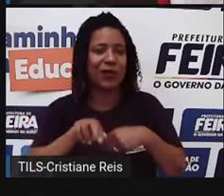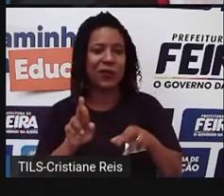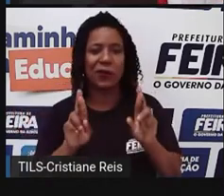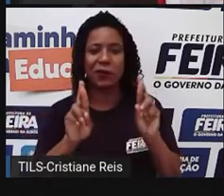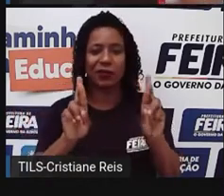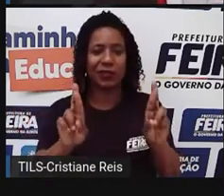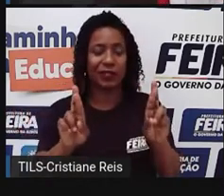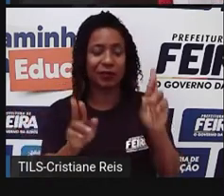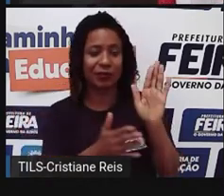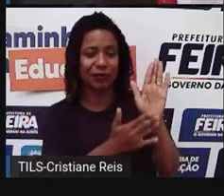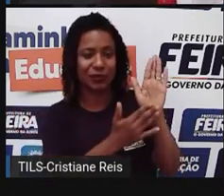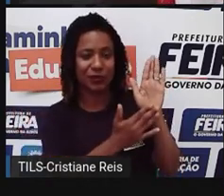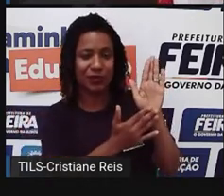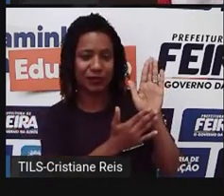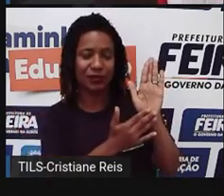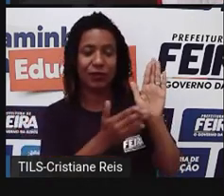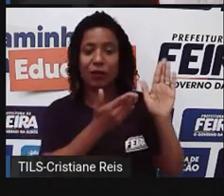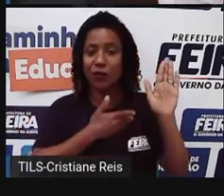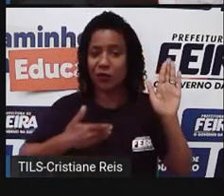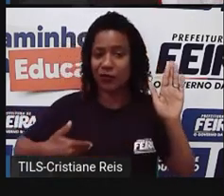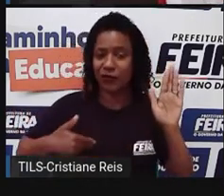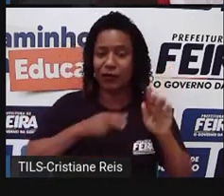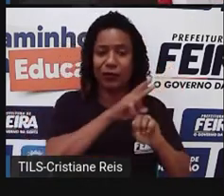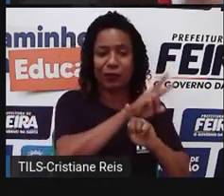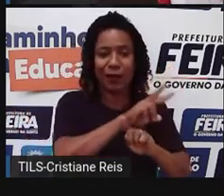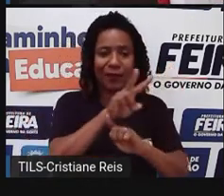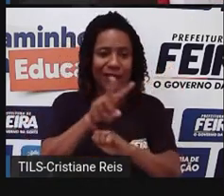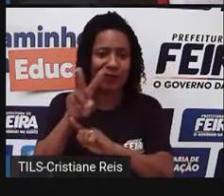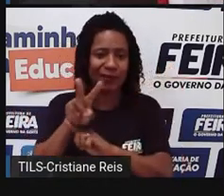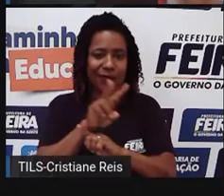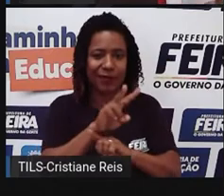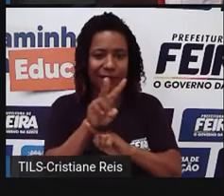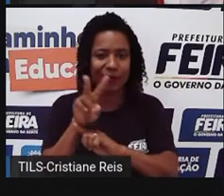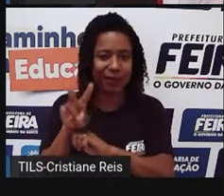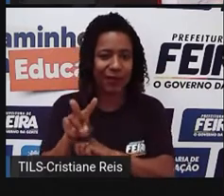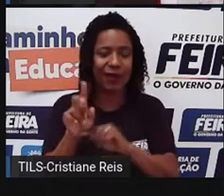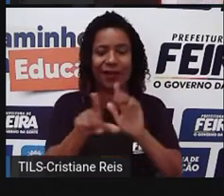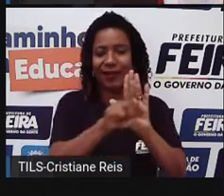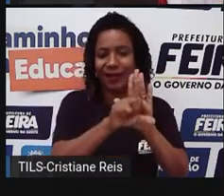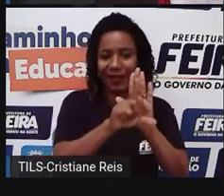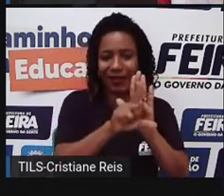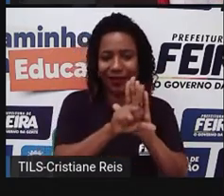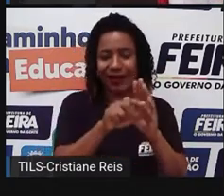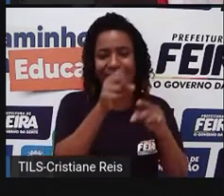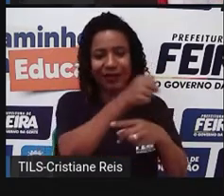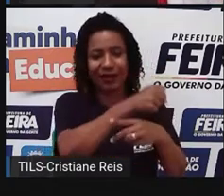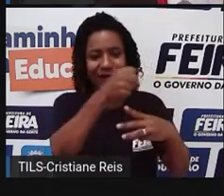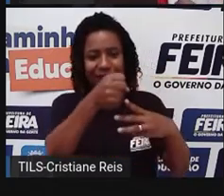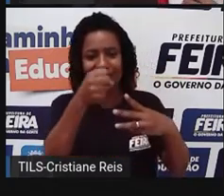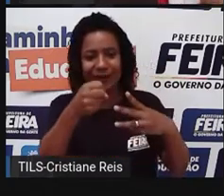bora dizer assim, né, que toma conta desse povo, toma conta dessa nação, que cria leis, e que torna a gente, né,